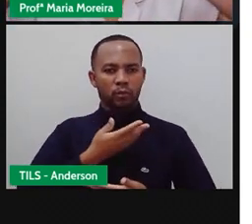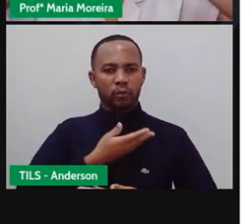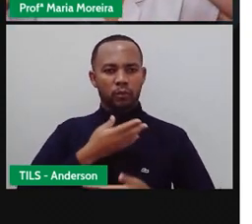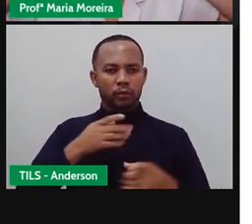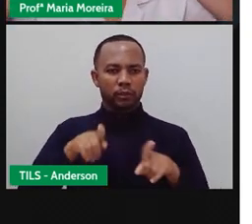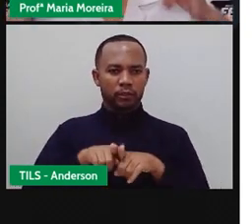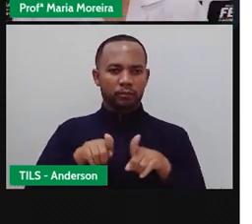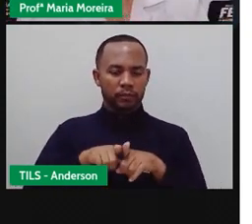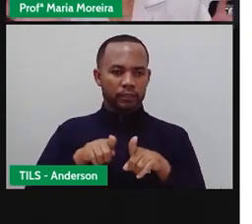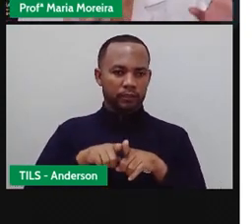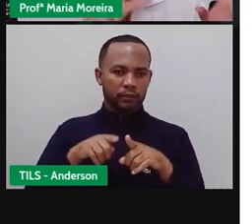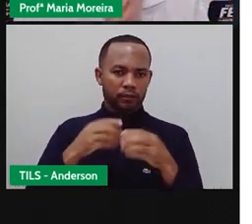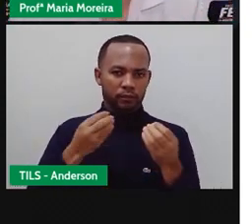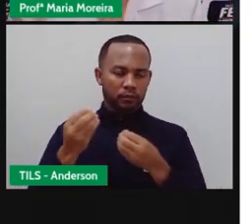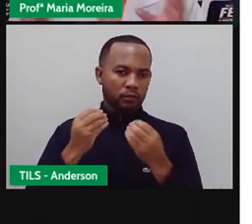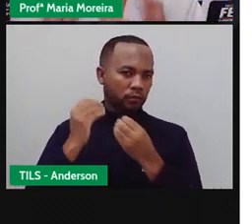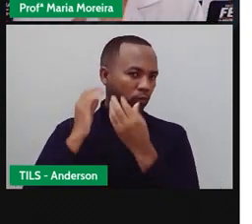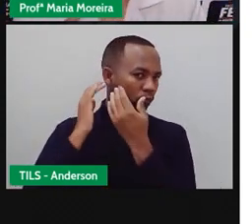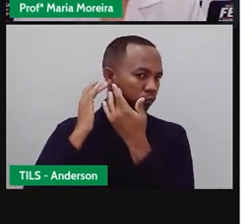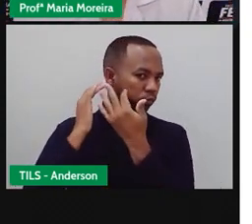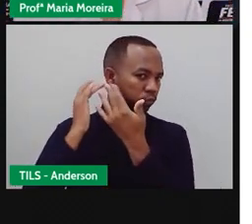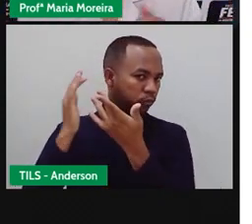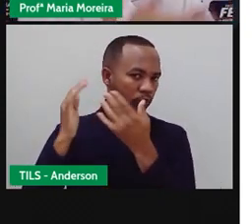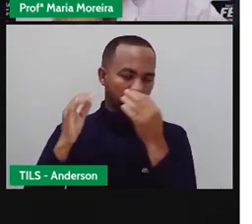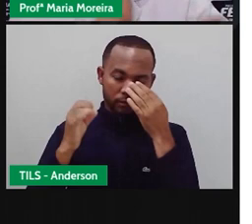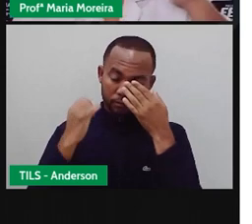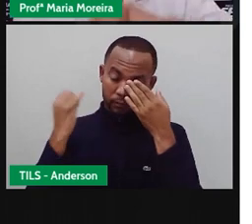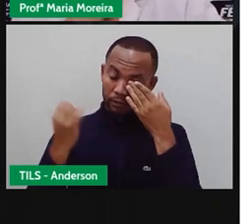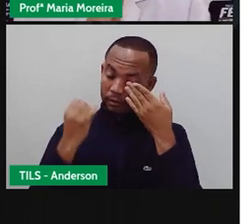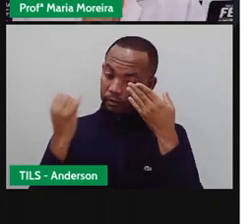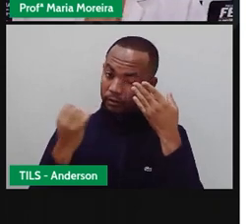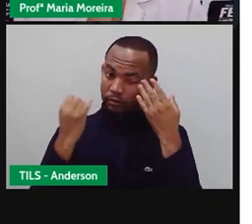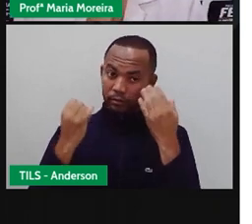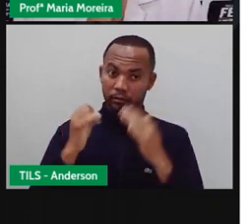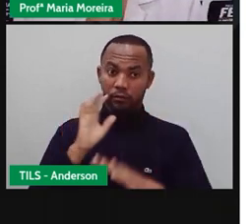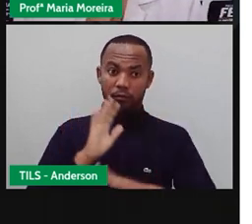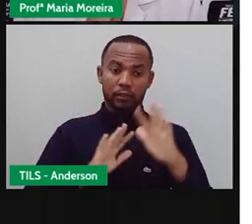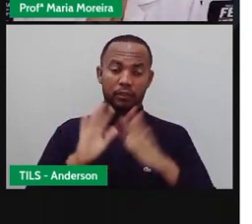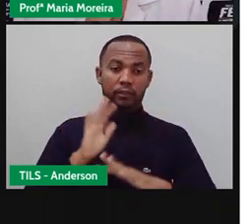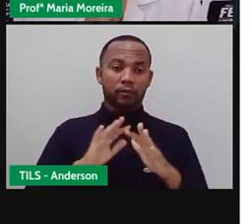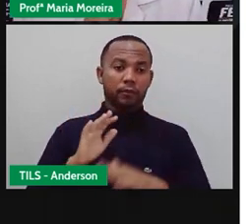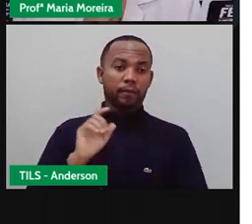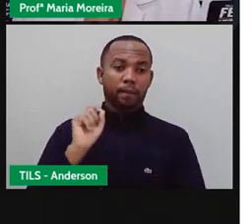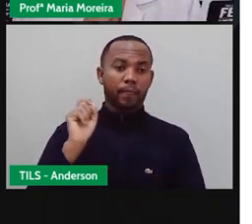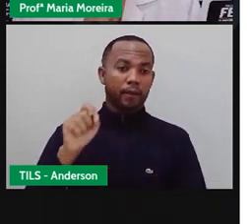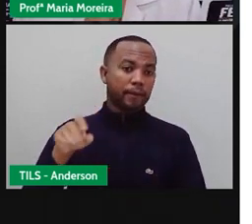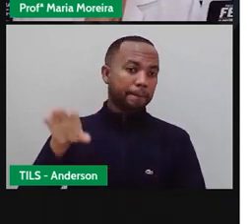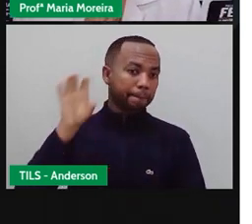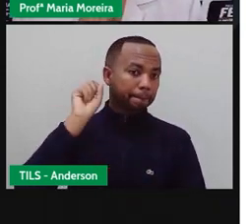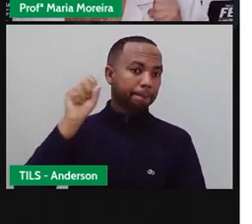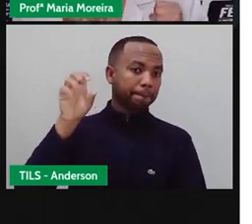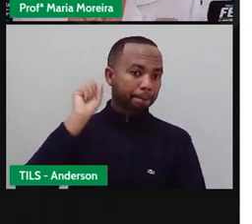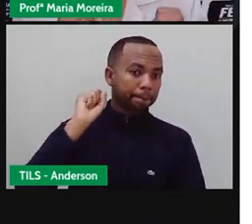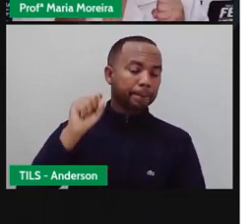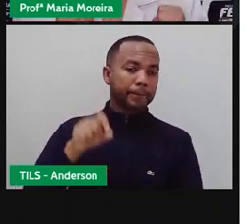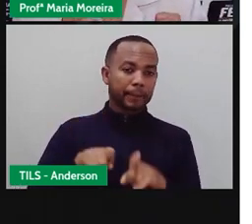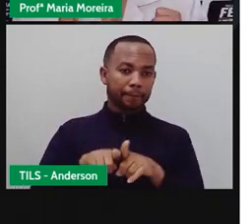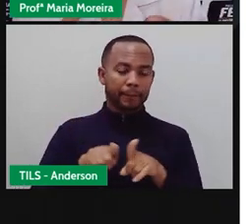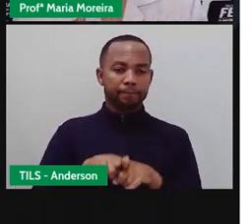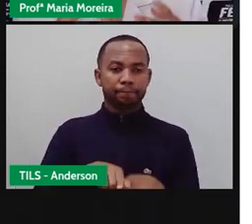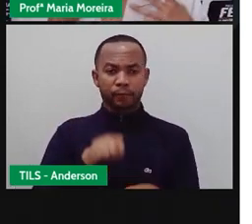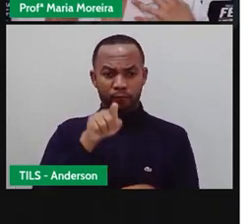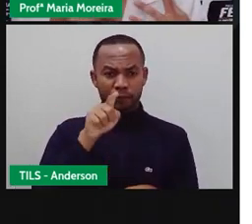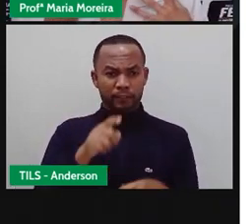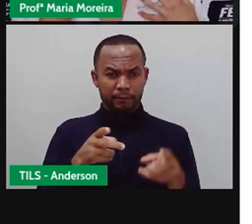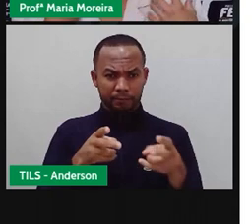ela vibra E esses três ossículos Eles fazem o quê? Eles recebem essa vibração Perceba que o